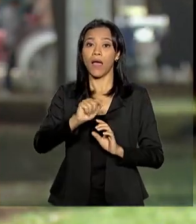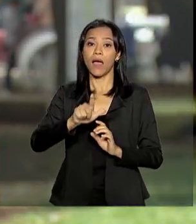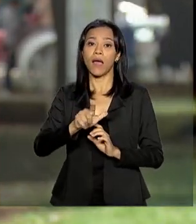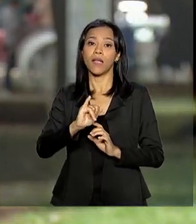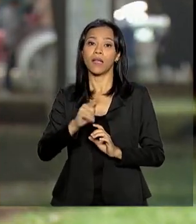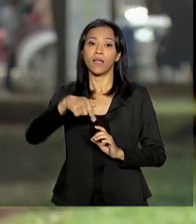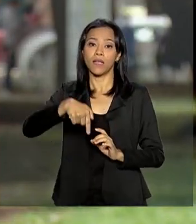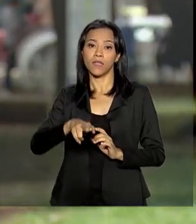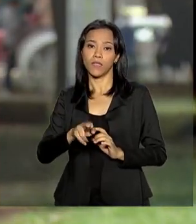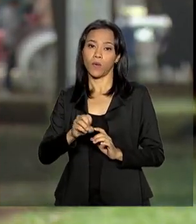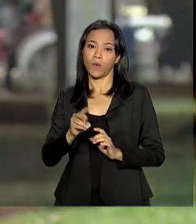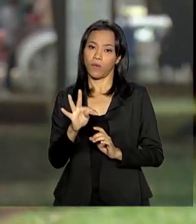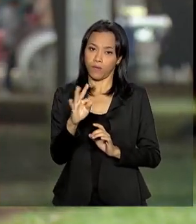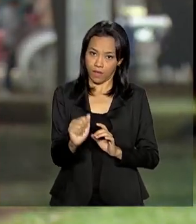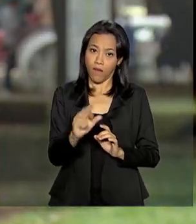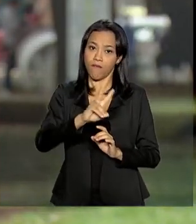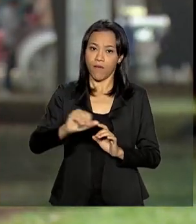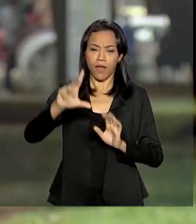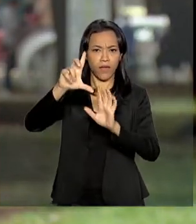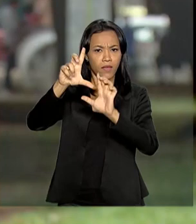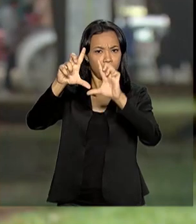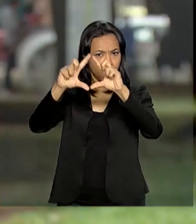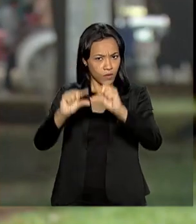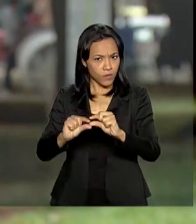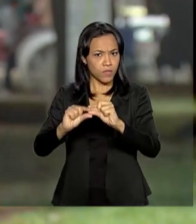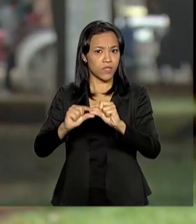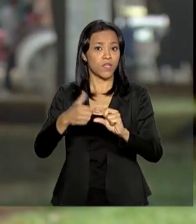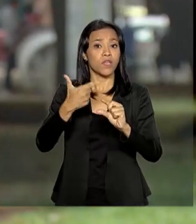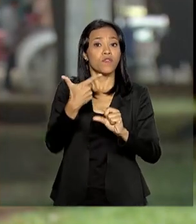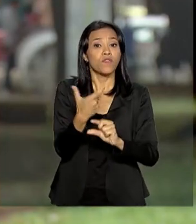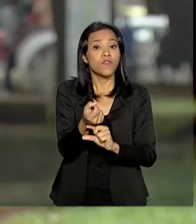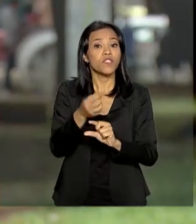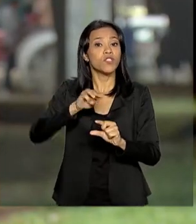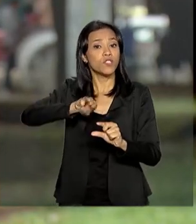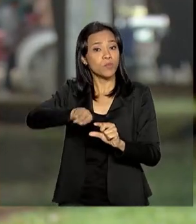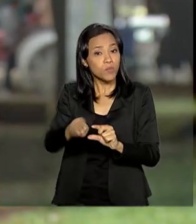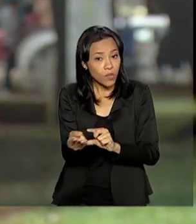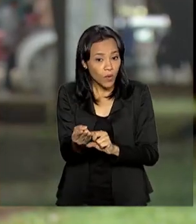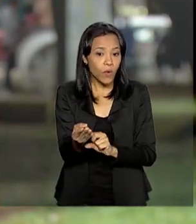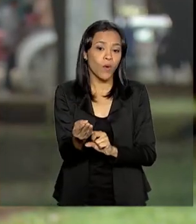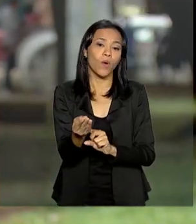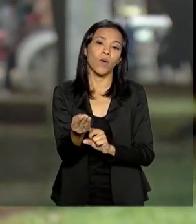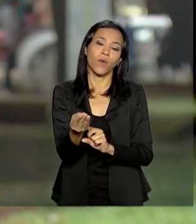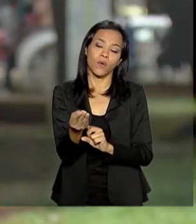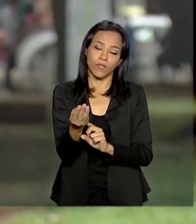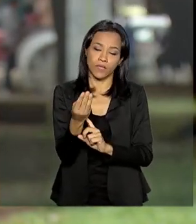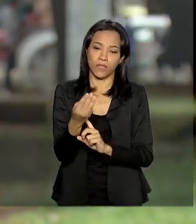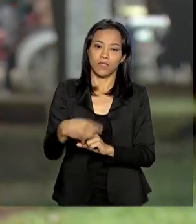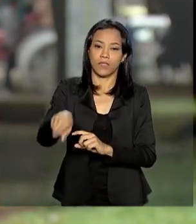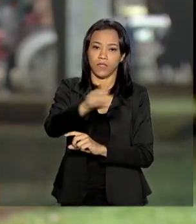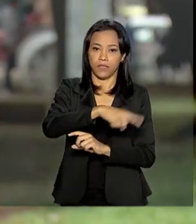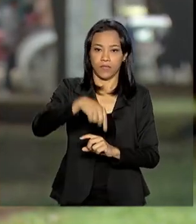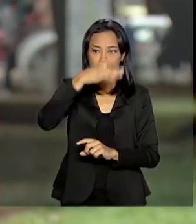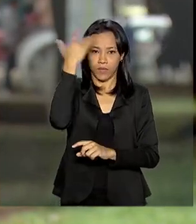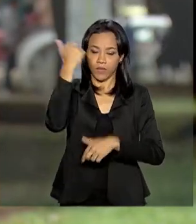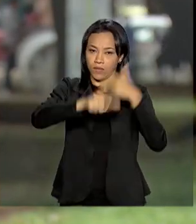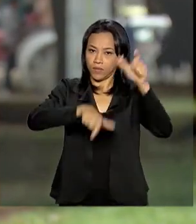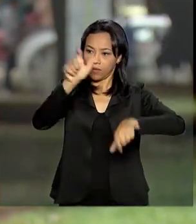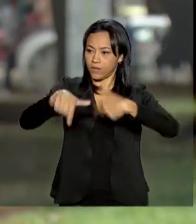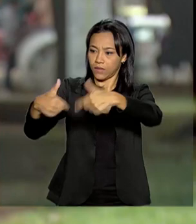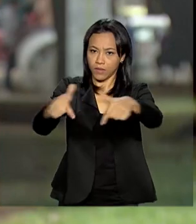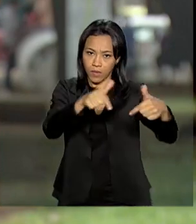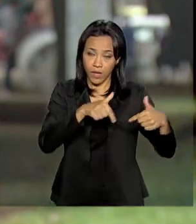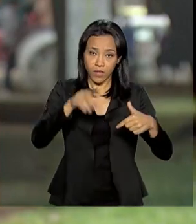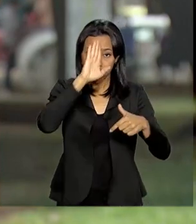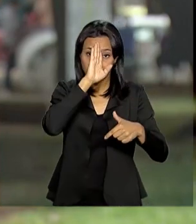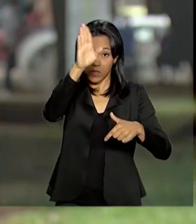INSS deve cair cerca de 20 milhões para 20 milhões de trabalhadores. As principais metas